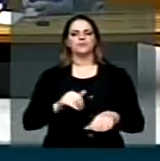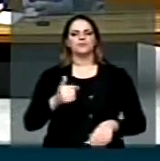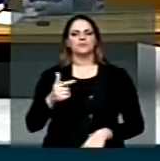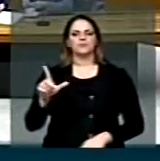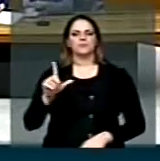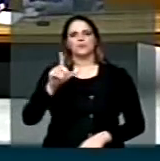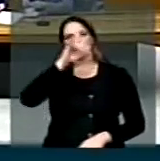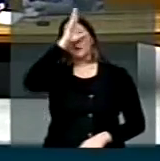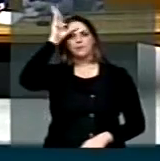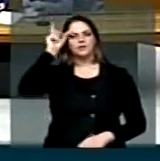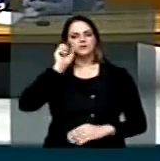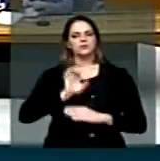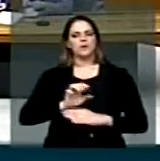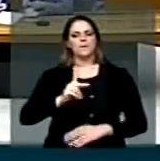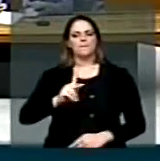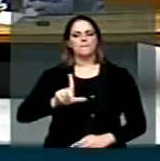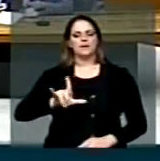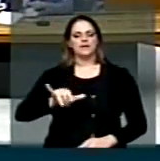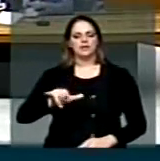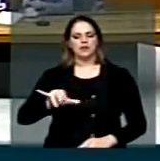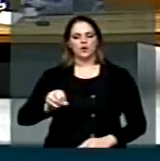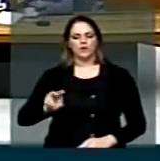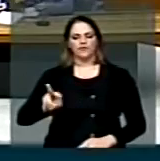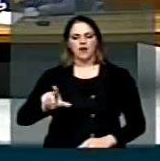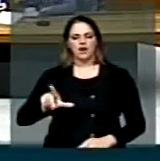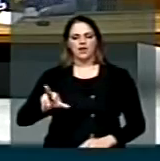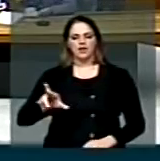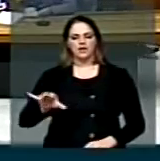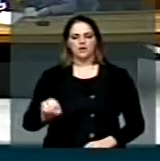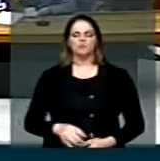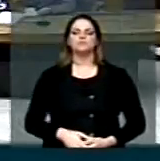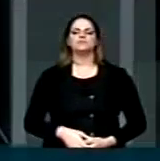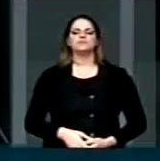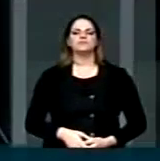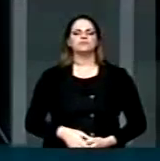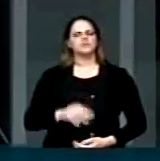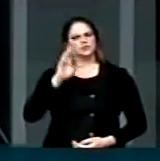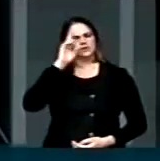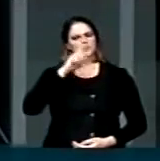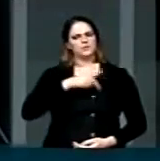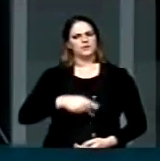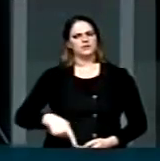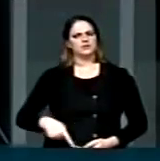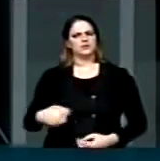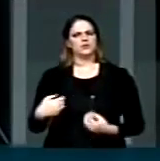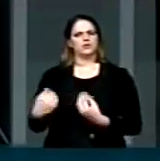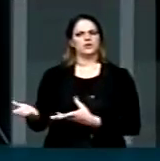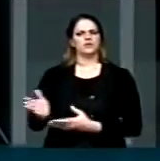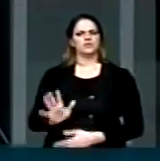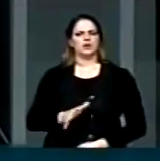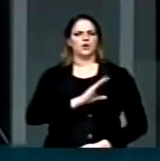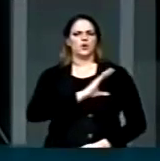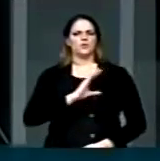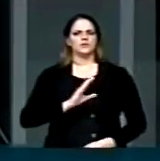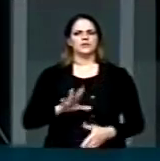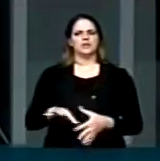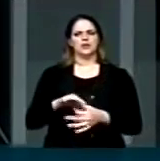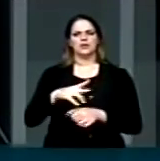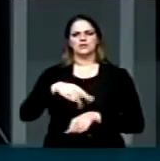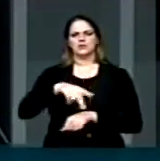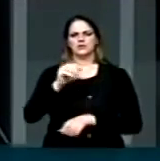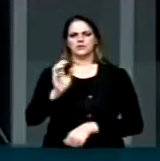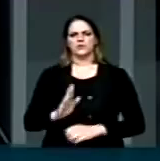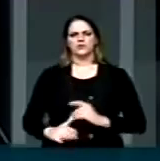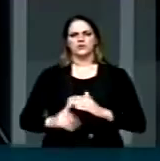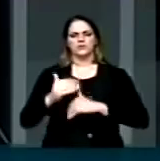...amazonense, o Plínio Valério. Senhor presidente, acabo de entregar à Comissão de Integração Nacional